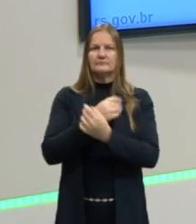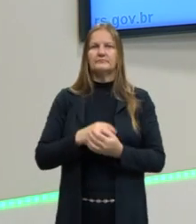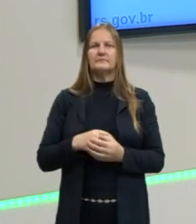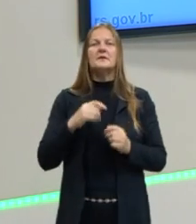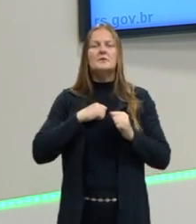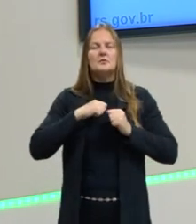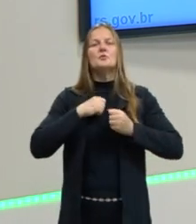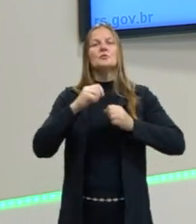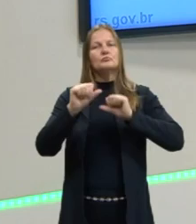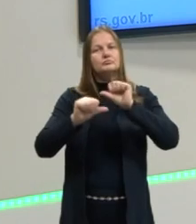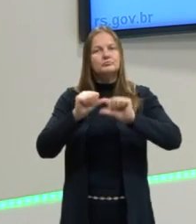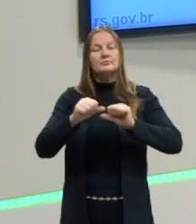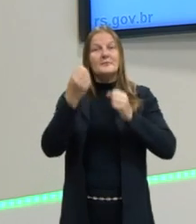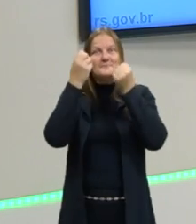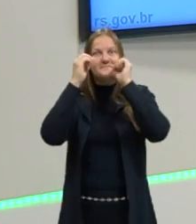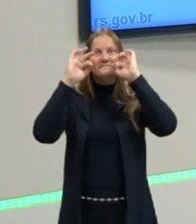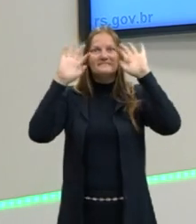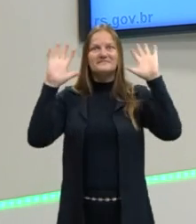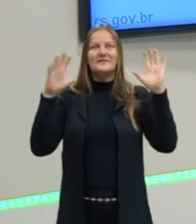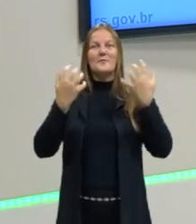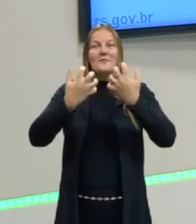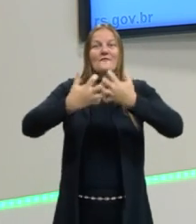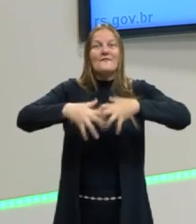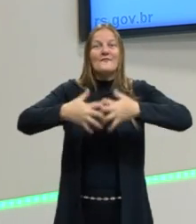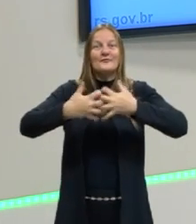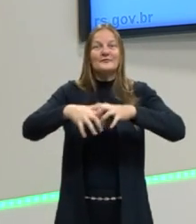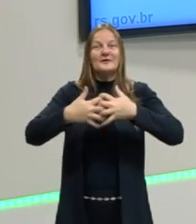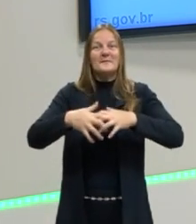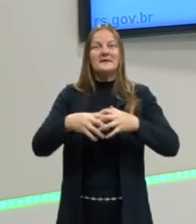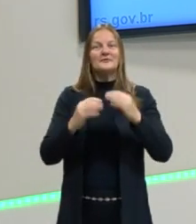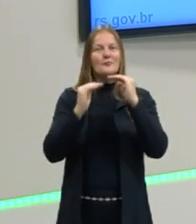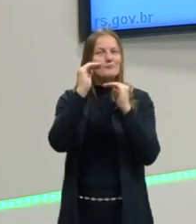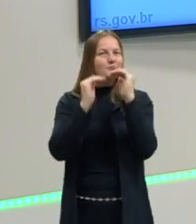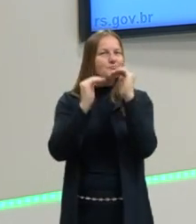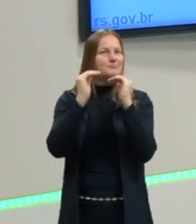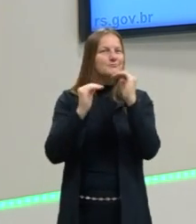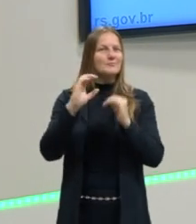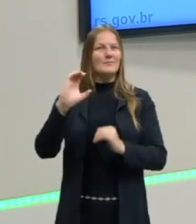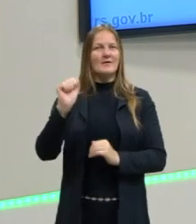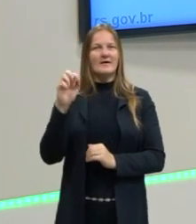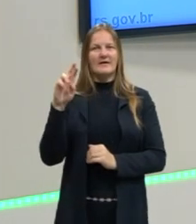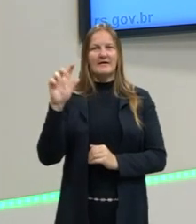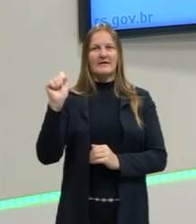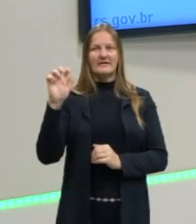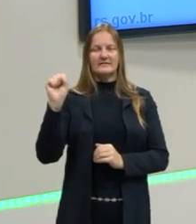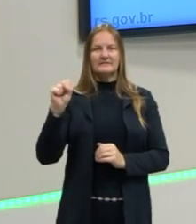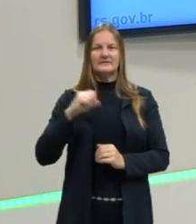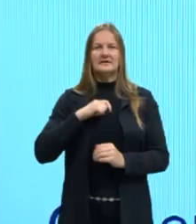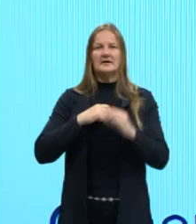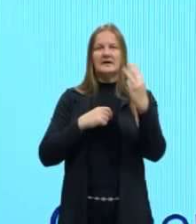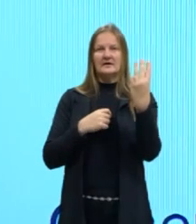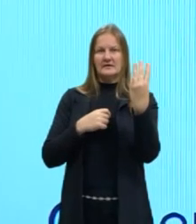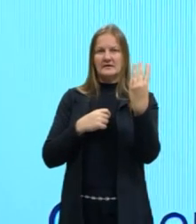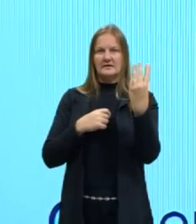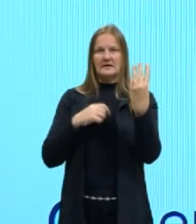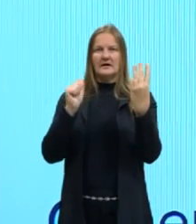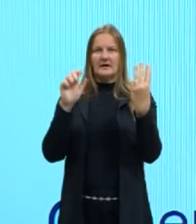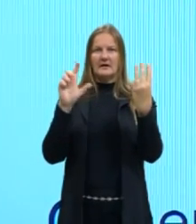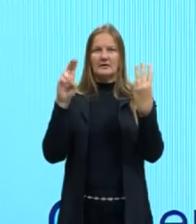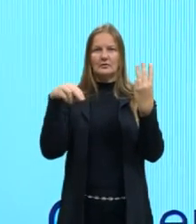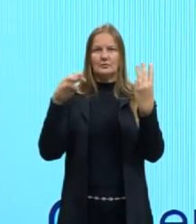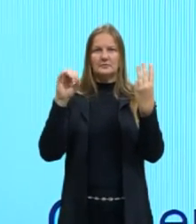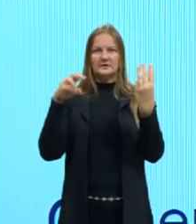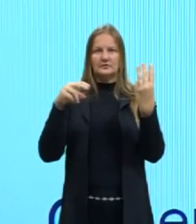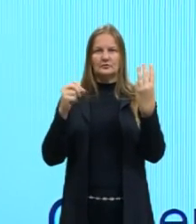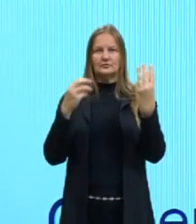entender exatamente como funciona essa proporção de cargas. Por quê? O alumínio tem 3 elétrons